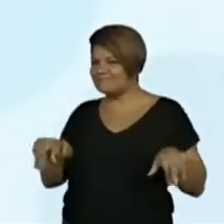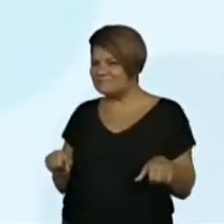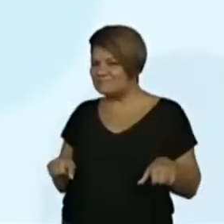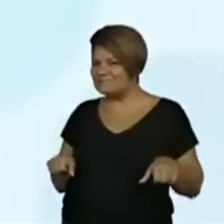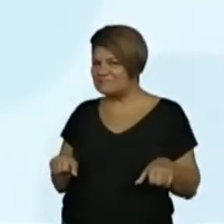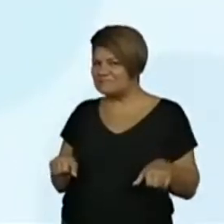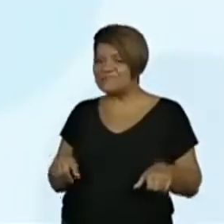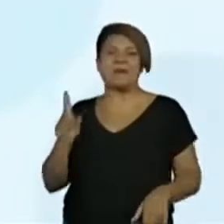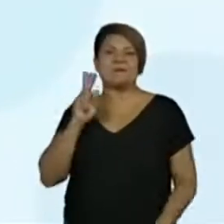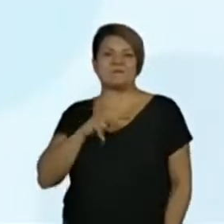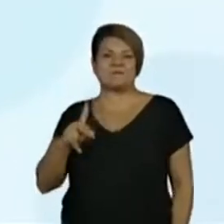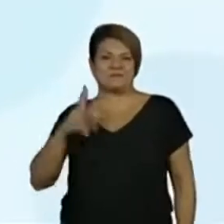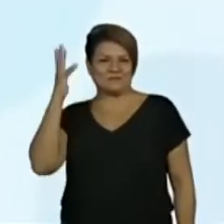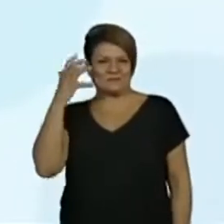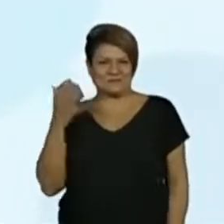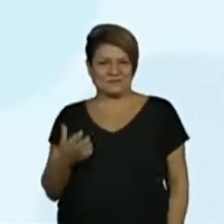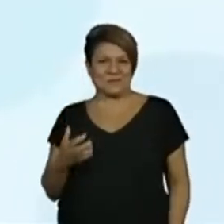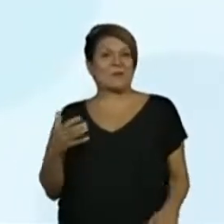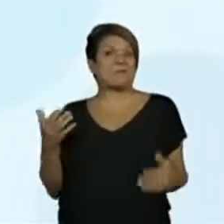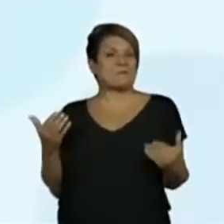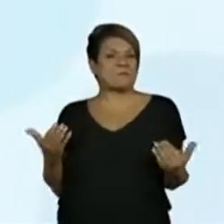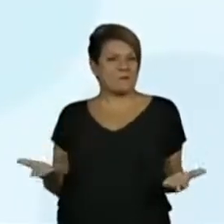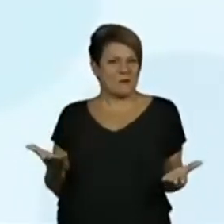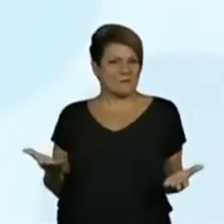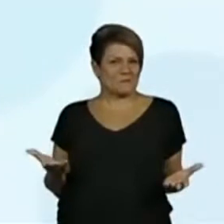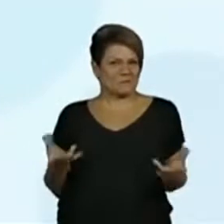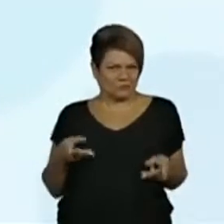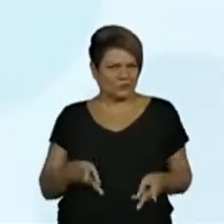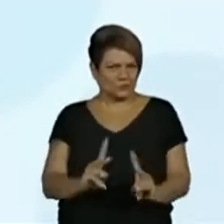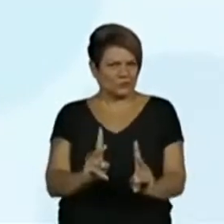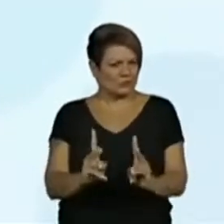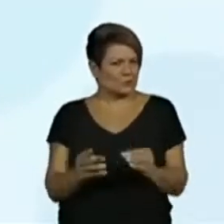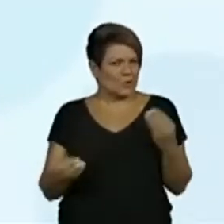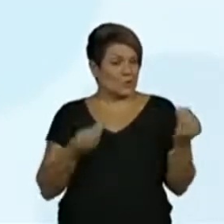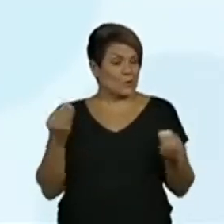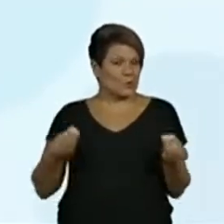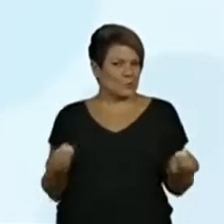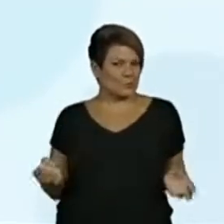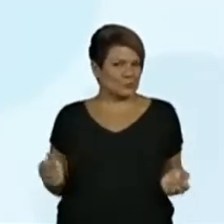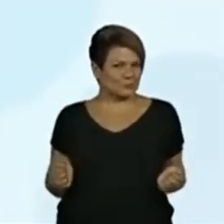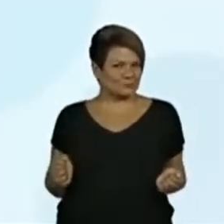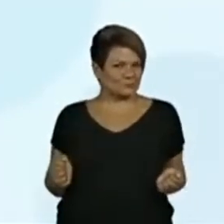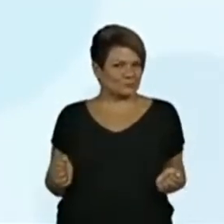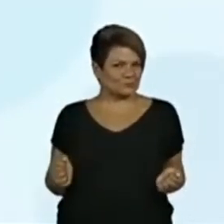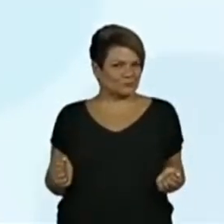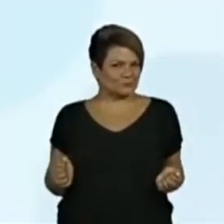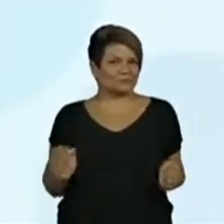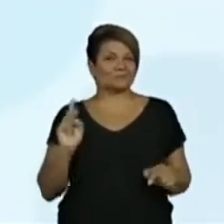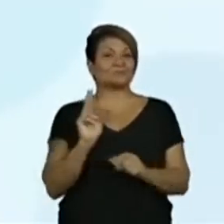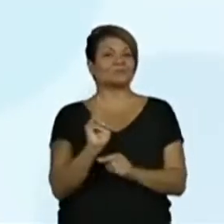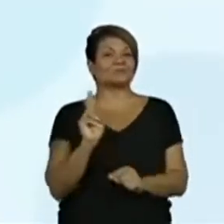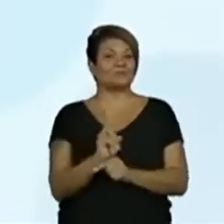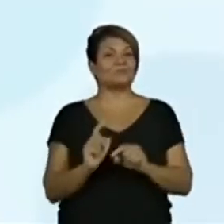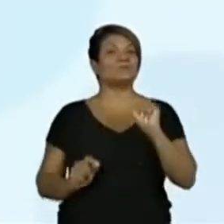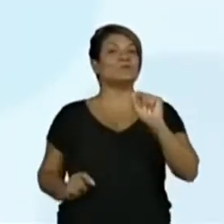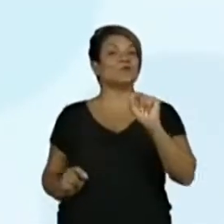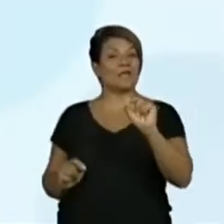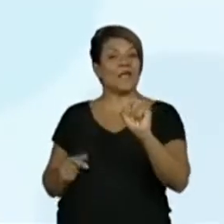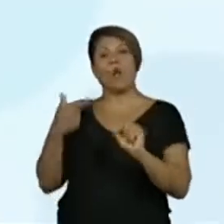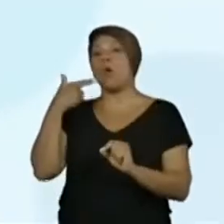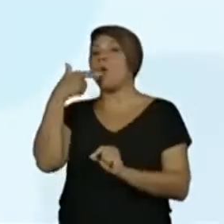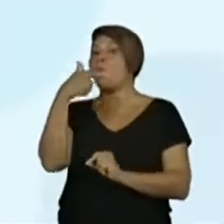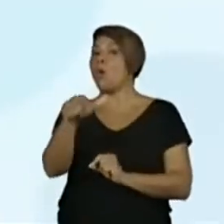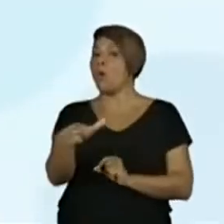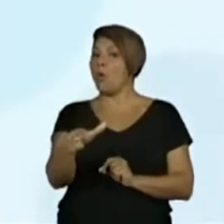Professora, qual vai ser a nossa sessão? Vai continuar como a nossa sessão de cuidados? Agora, gente vai cuidar de outra